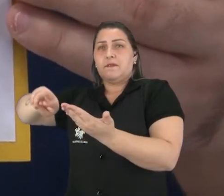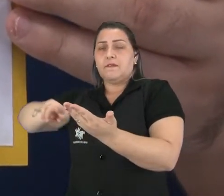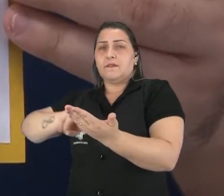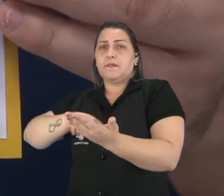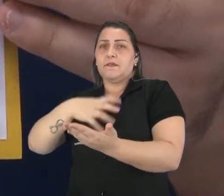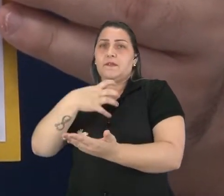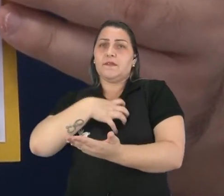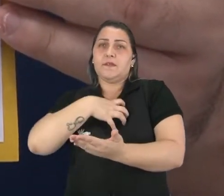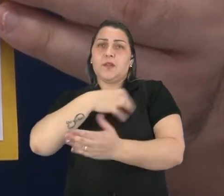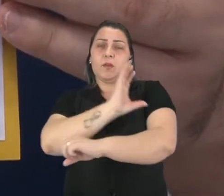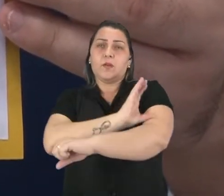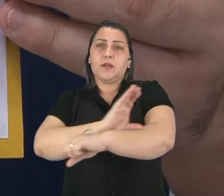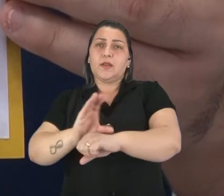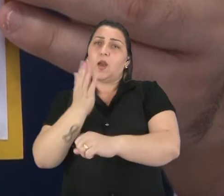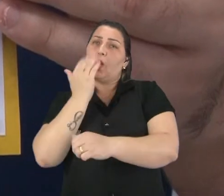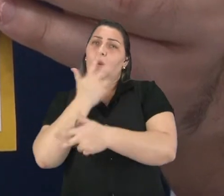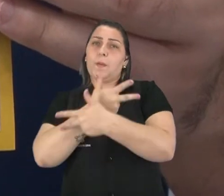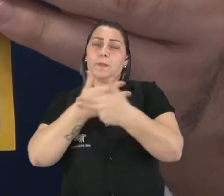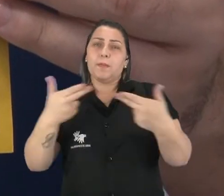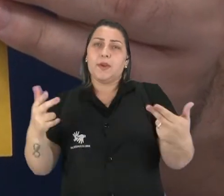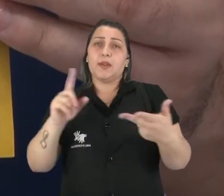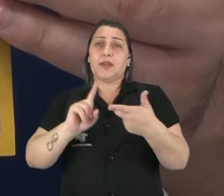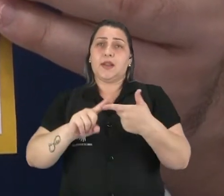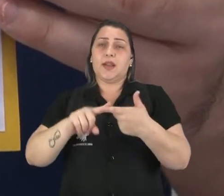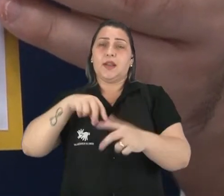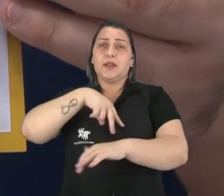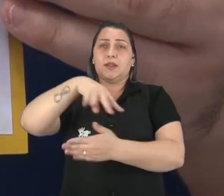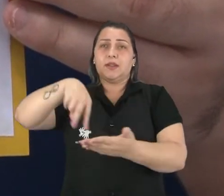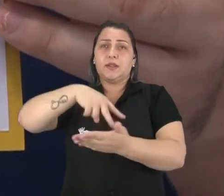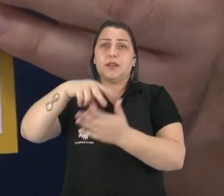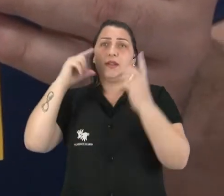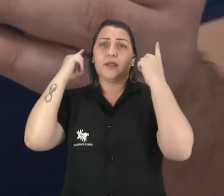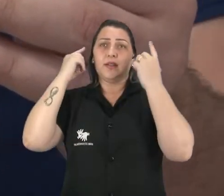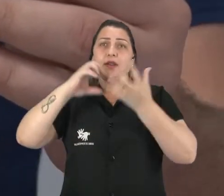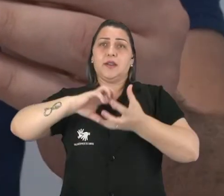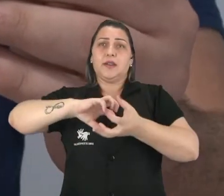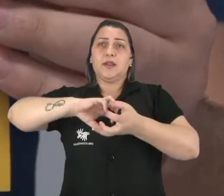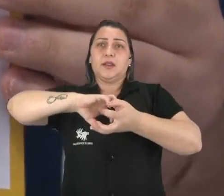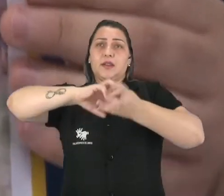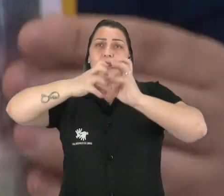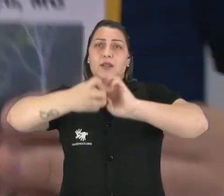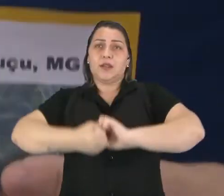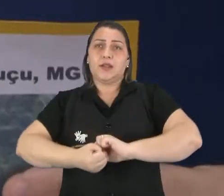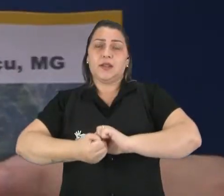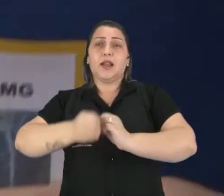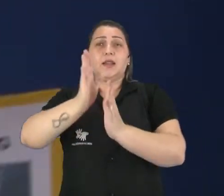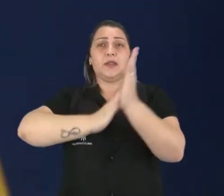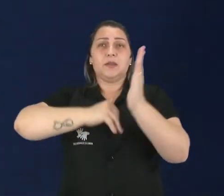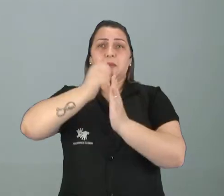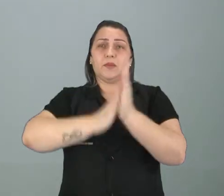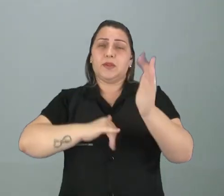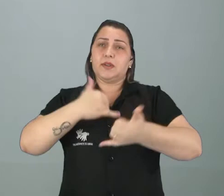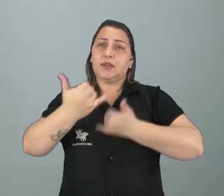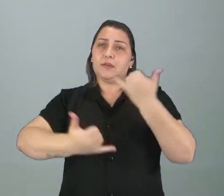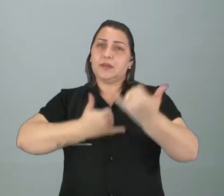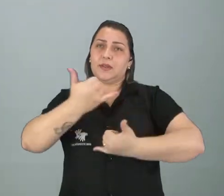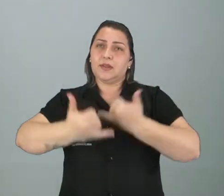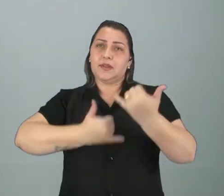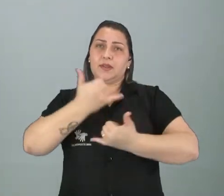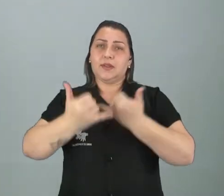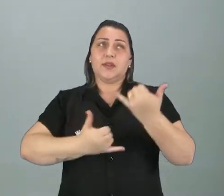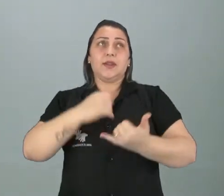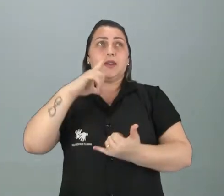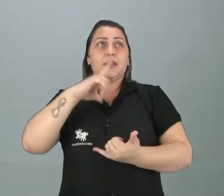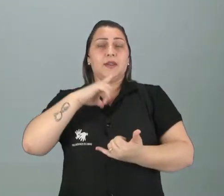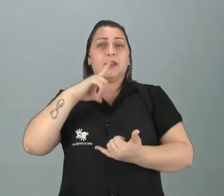pataxós, como as comidas, as danças, os artesanatos, as pinturas e as brincadeiras. Aqui